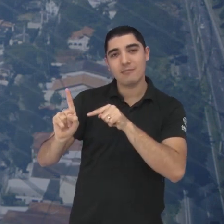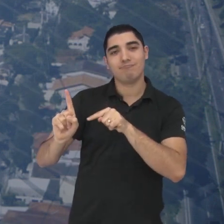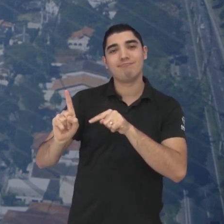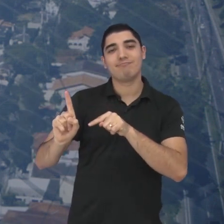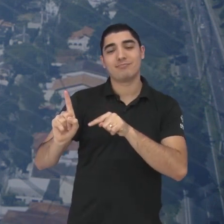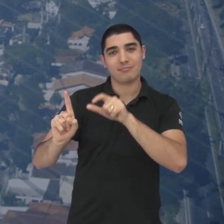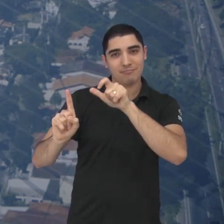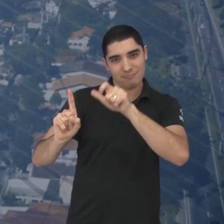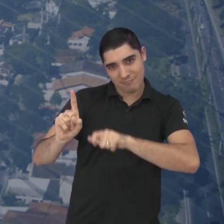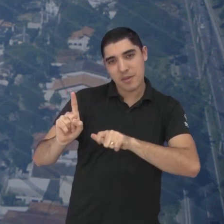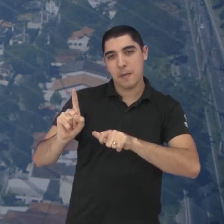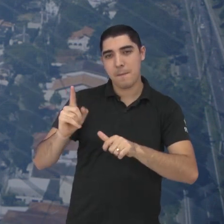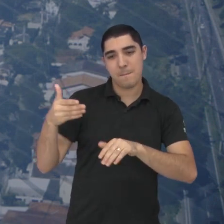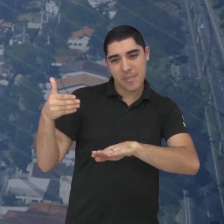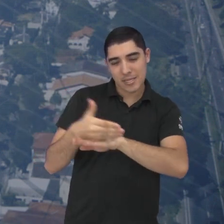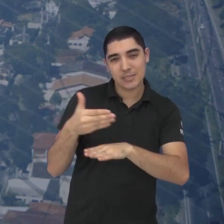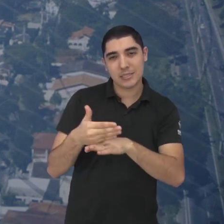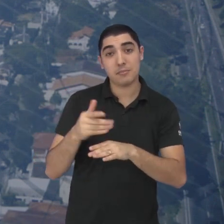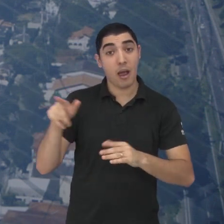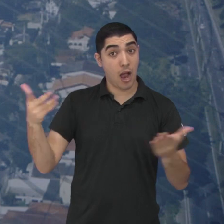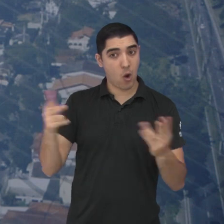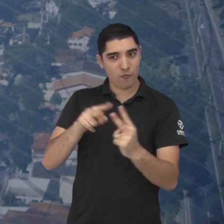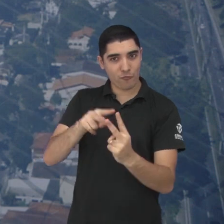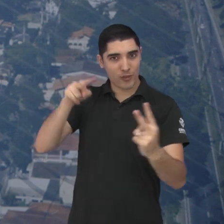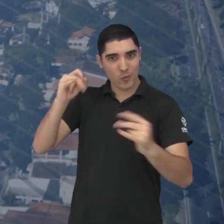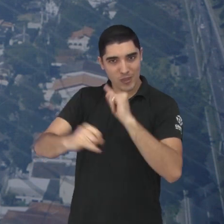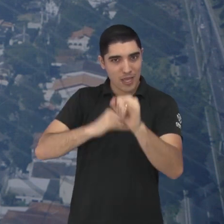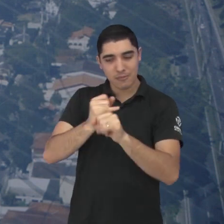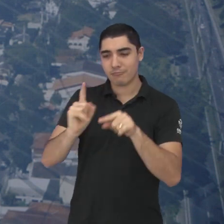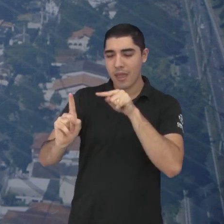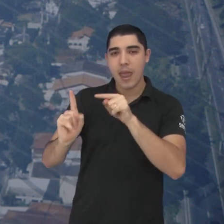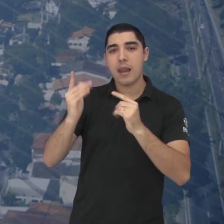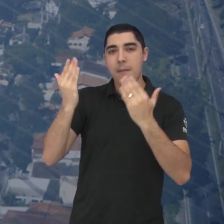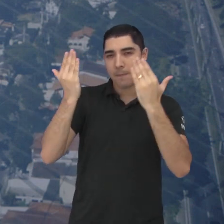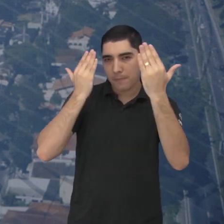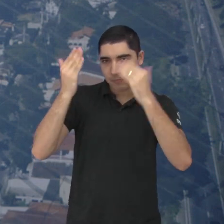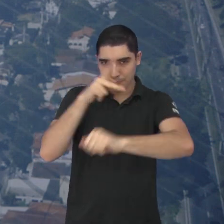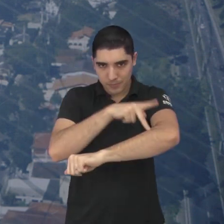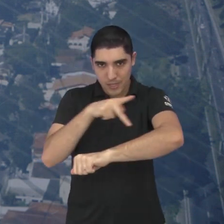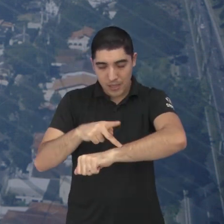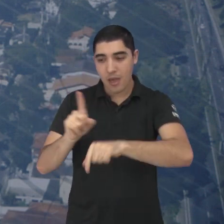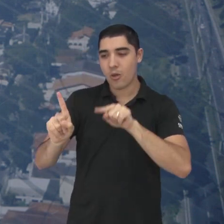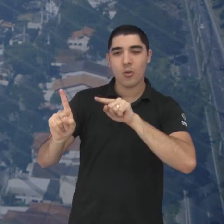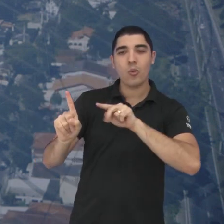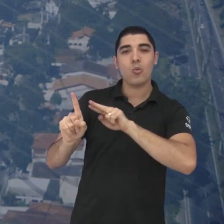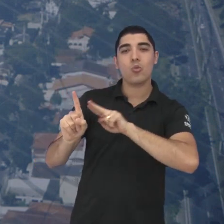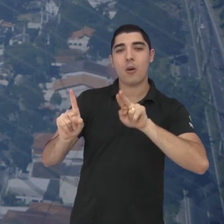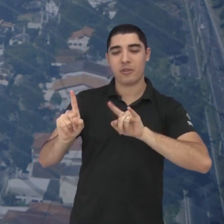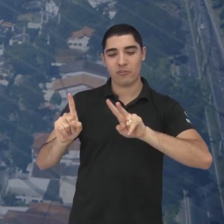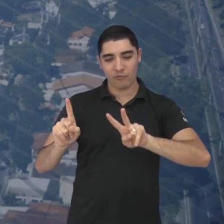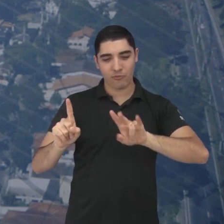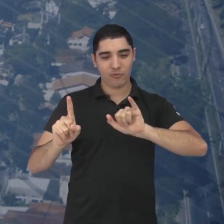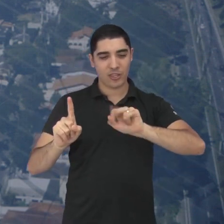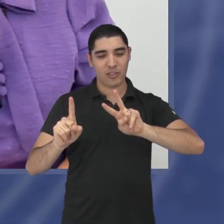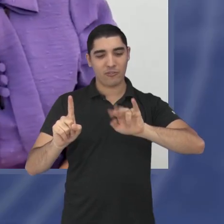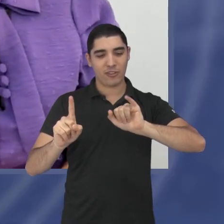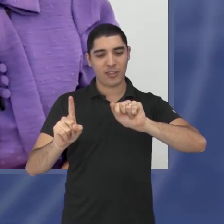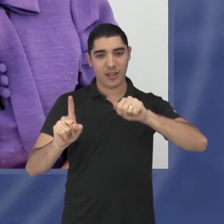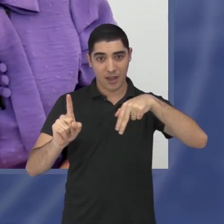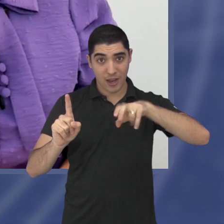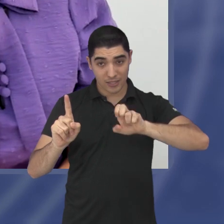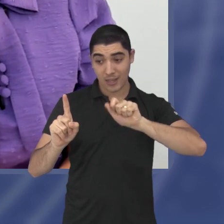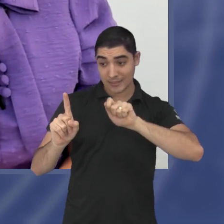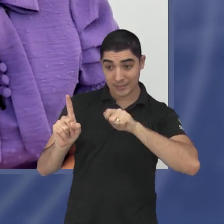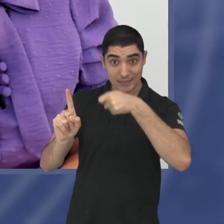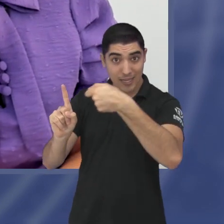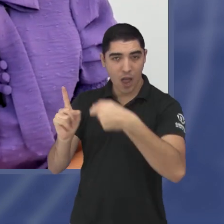participar aqui com a gente de forma remota, que é a psicopedagoga Viviane Galvão. Viviane, muito obrigada por aceitar